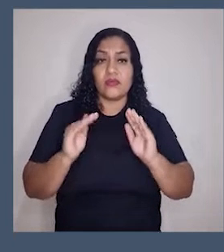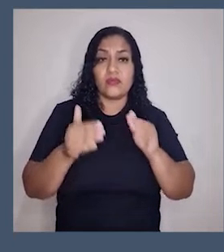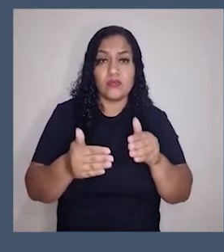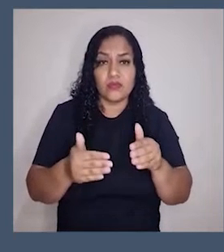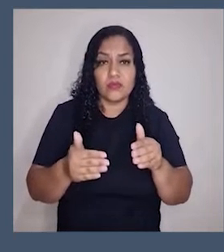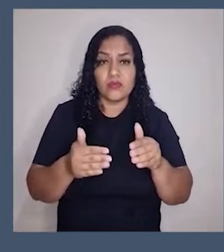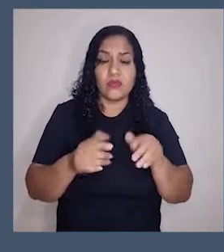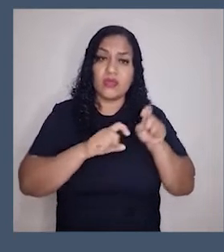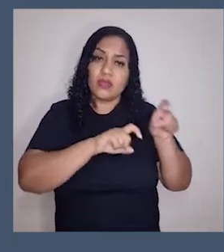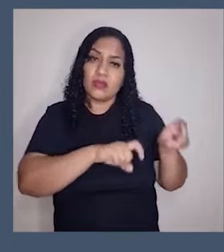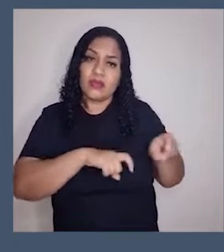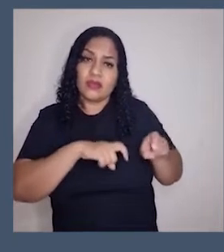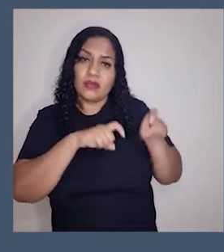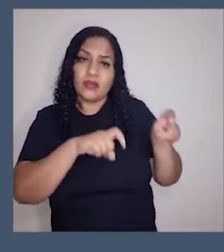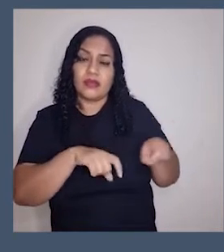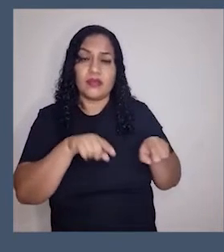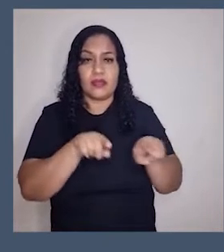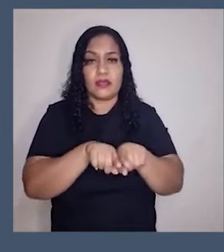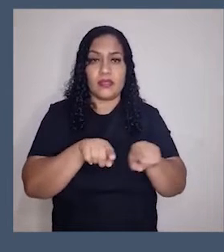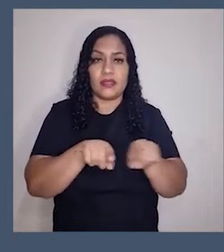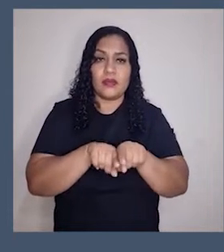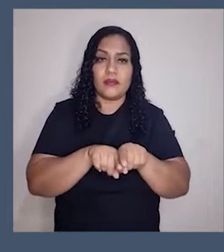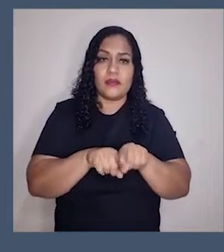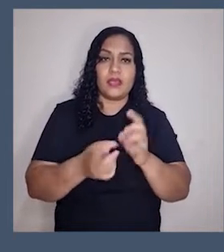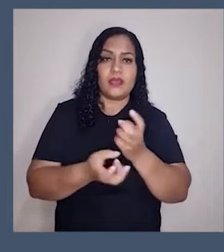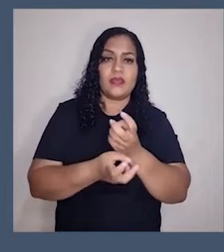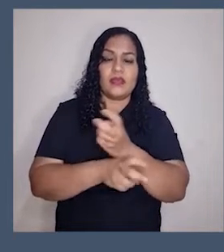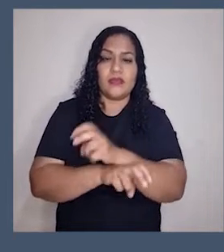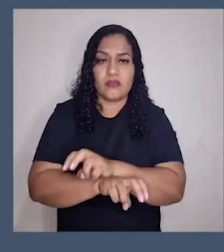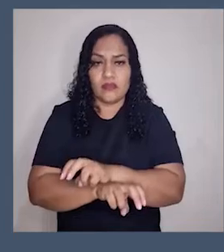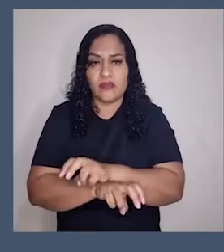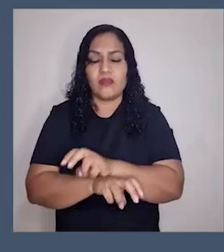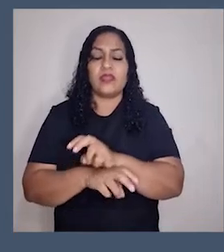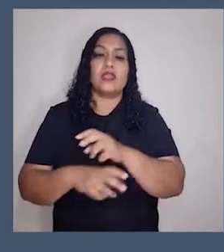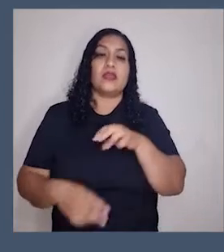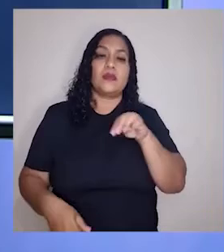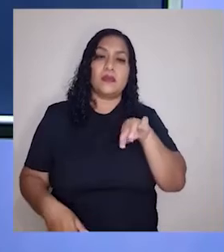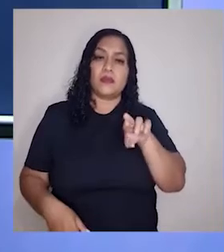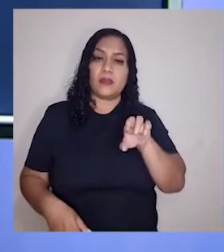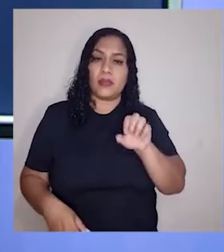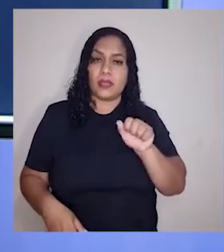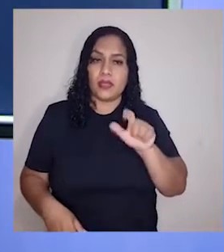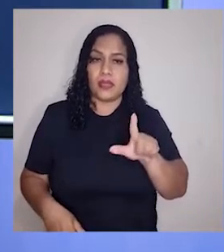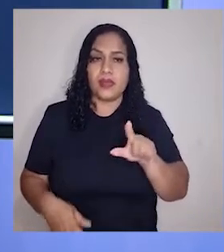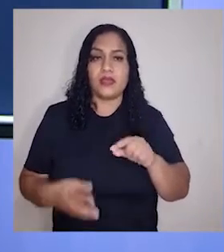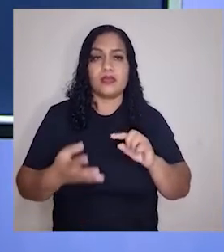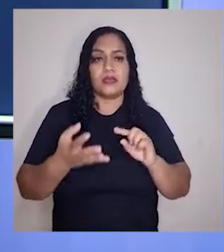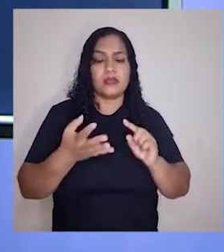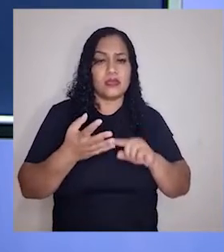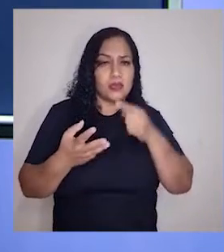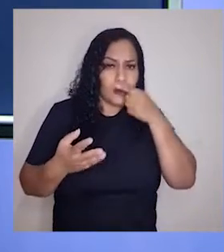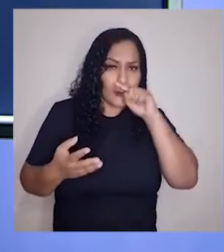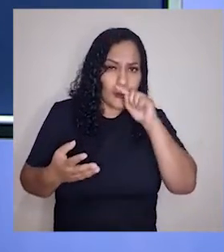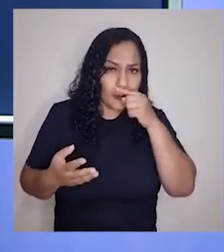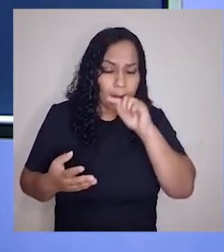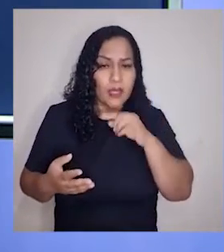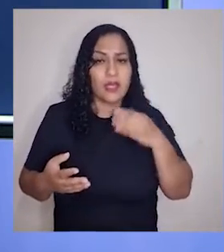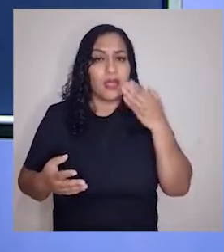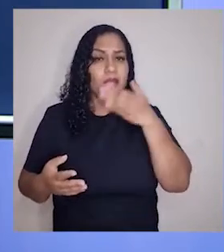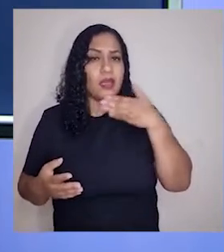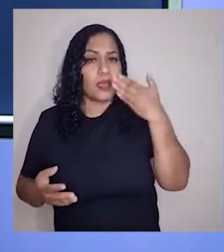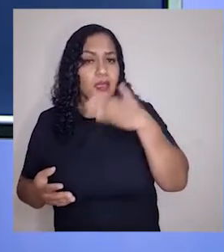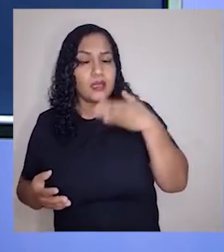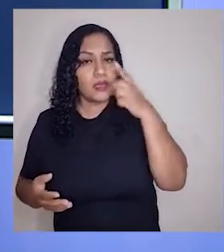destaque pros agrícolas e minerais e fósseis. Coloquei aqui alguns ícones pra representar o cacau, o canal de